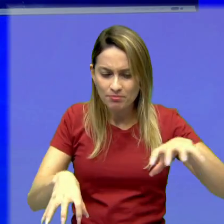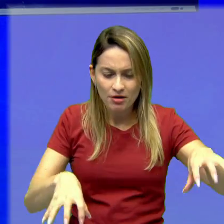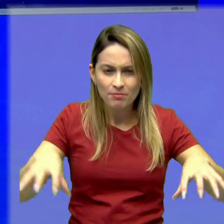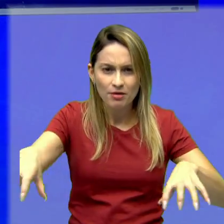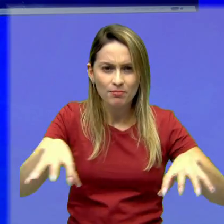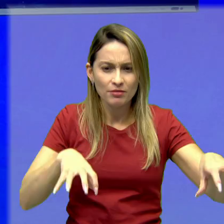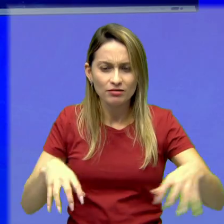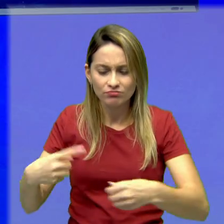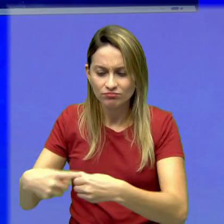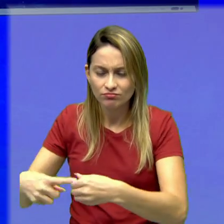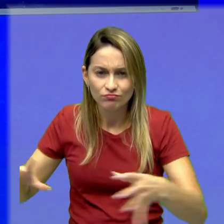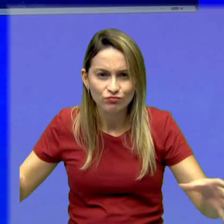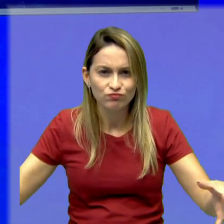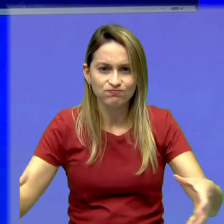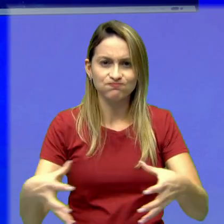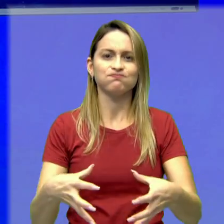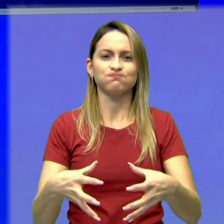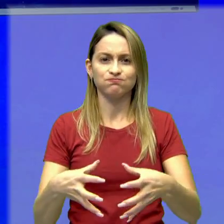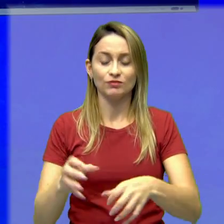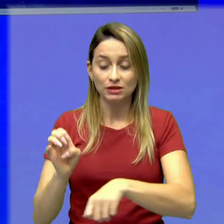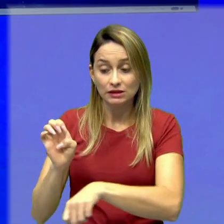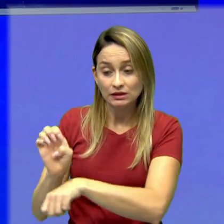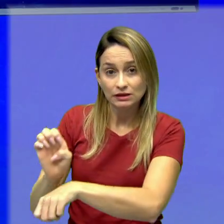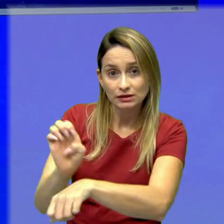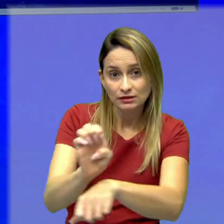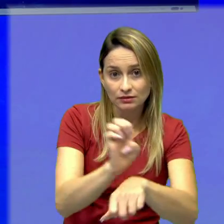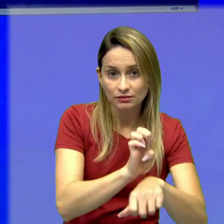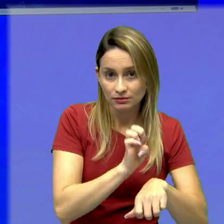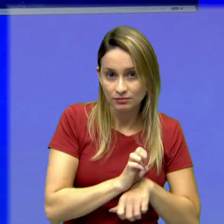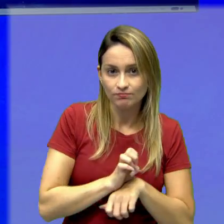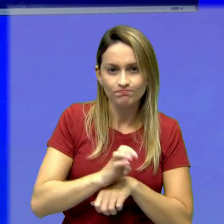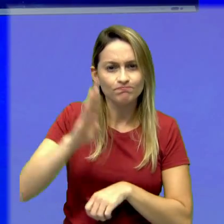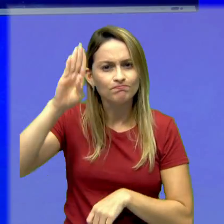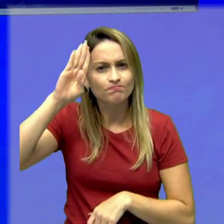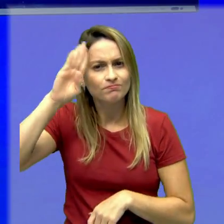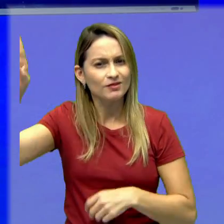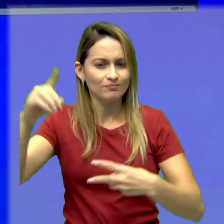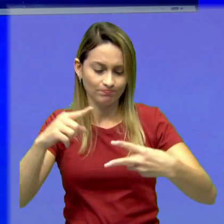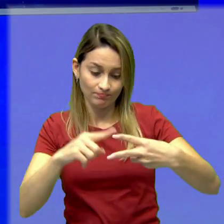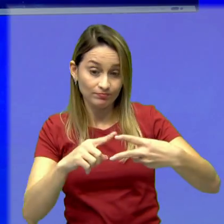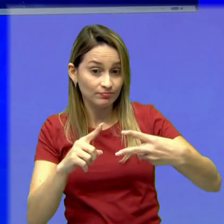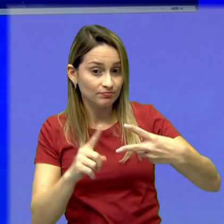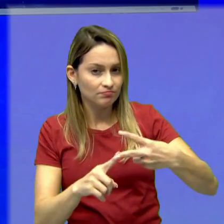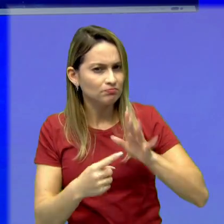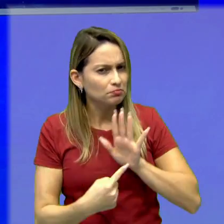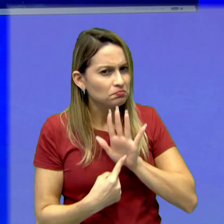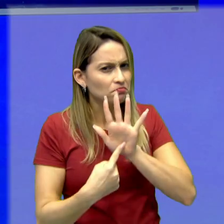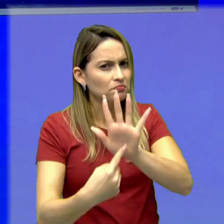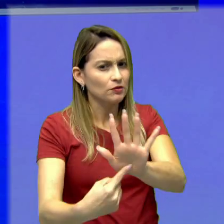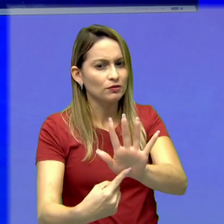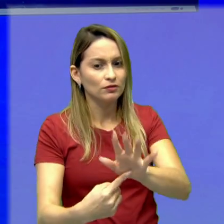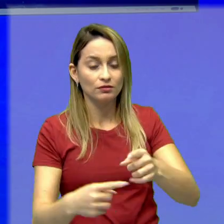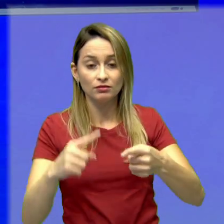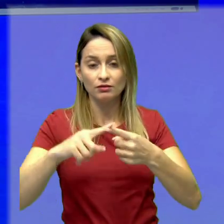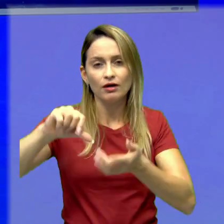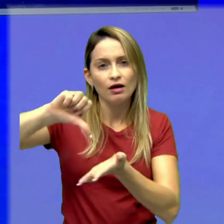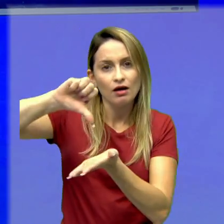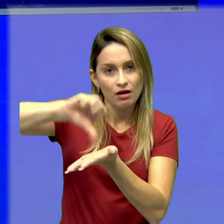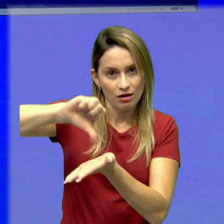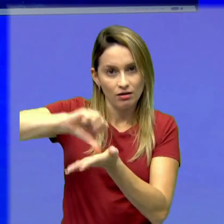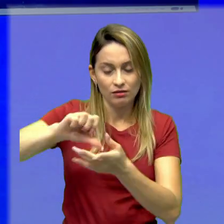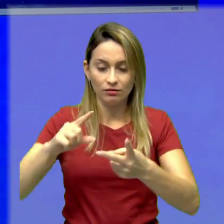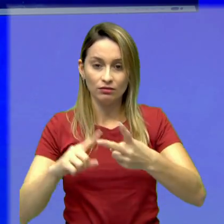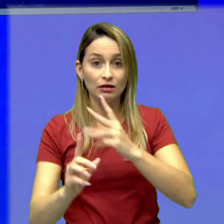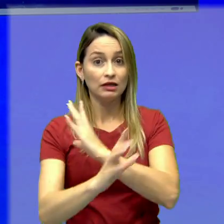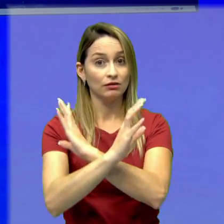cidades-estados. E em específico, duas que se destacaram nesse processo histórico da Antiguidade Clássica, que é Atenas